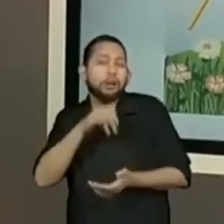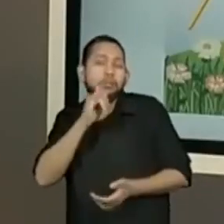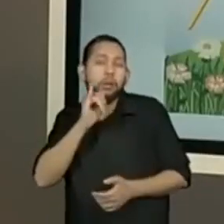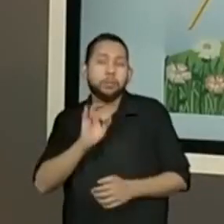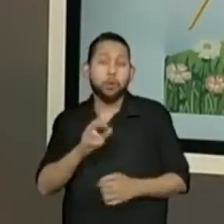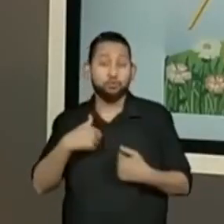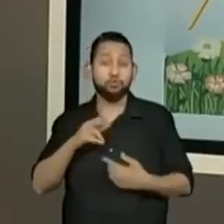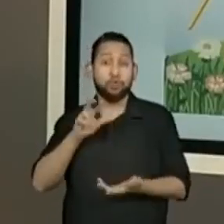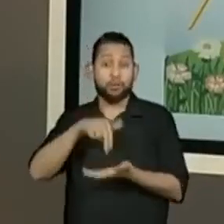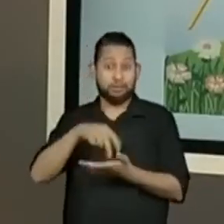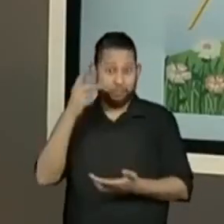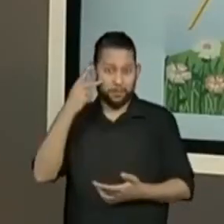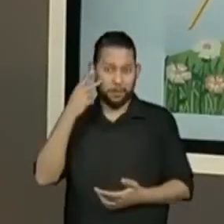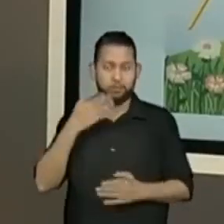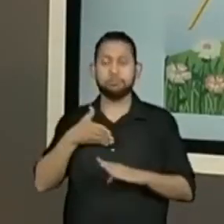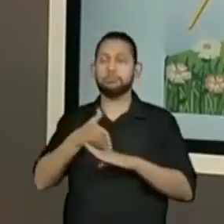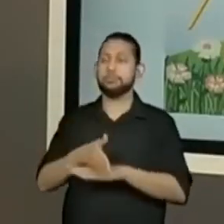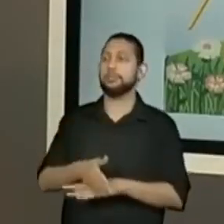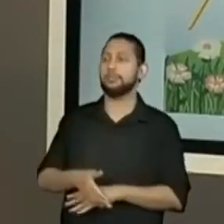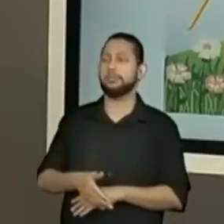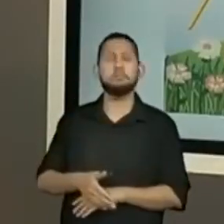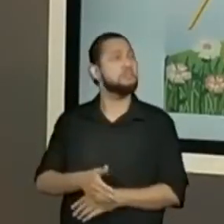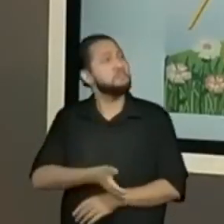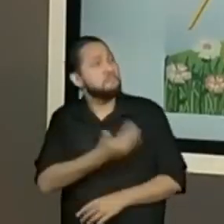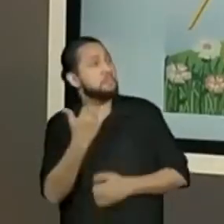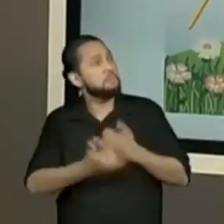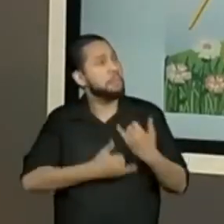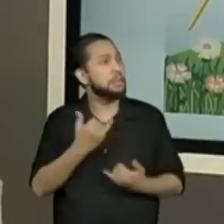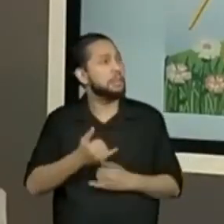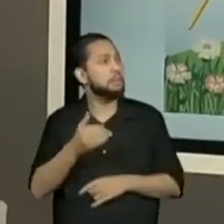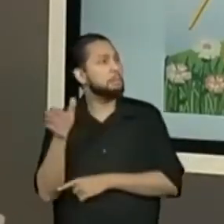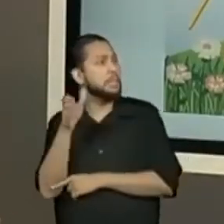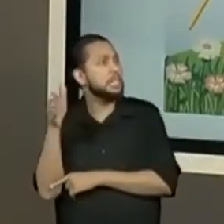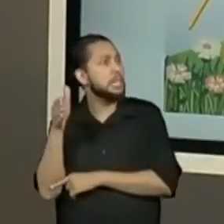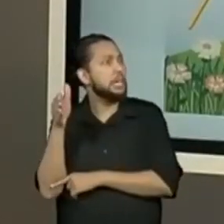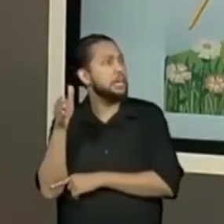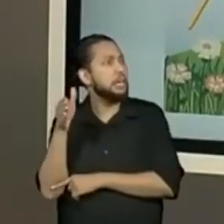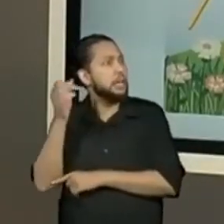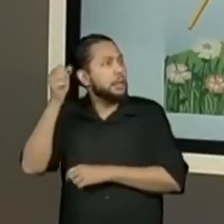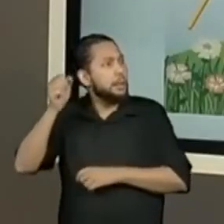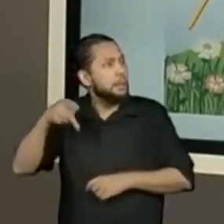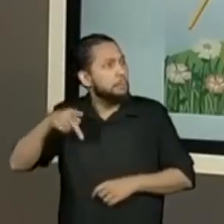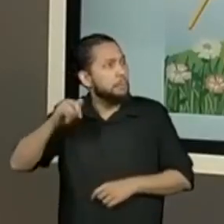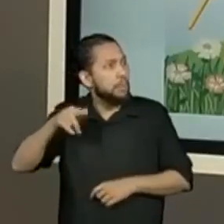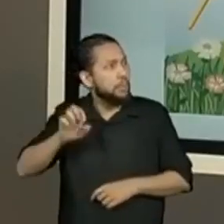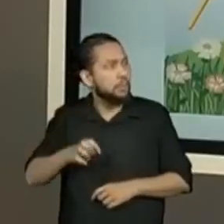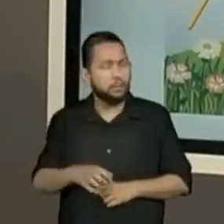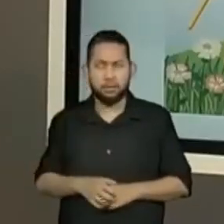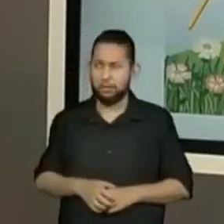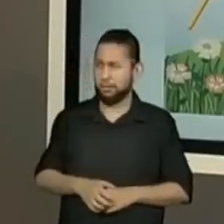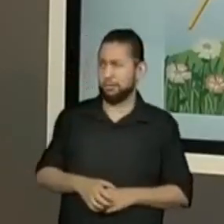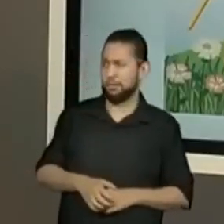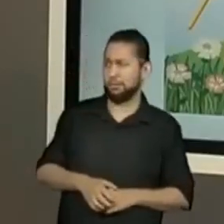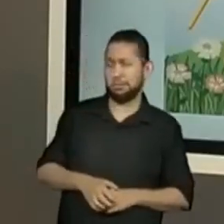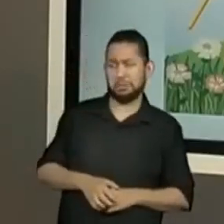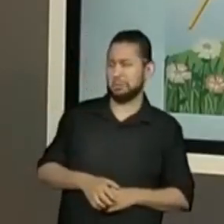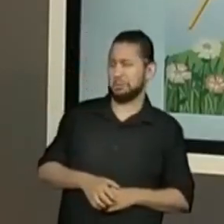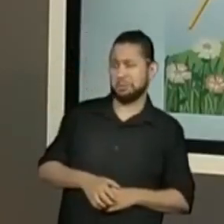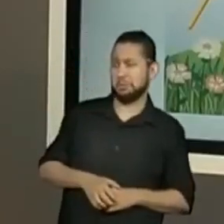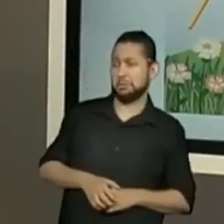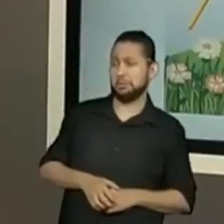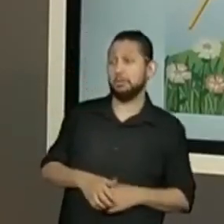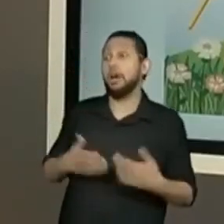vamos... Quando eu cheguei aqui em São Paulo, Viviane, vamos brincar de pique-bandeira. Eu falei, mas eu não sei brincar disso. Quando eu fui brincar, que eu entendi. Era